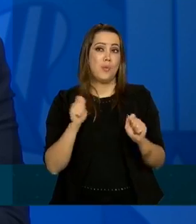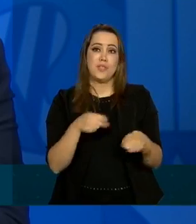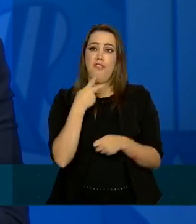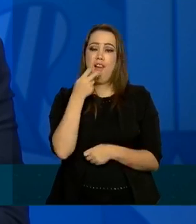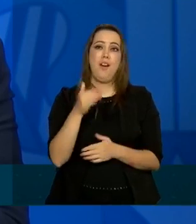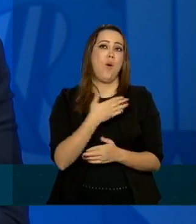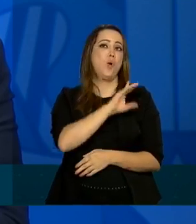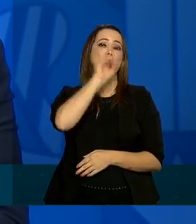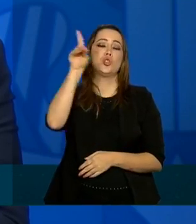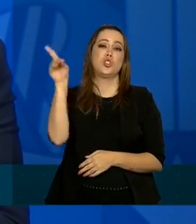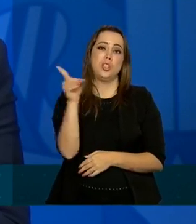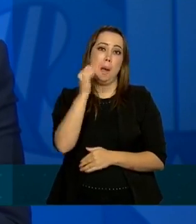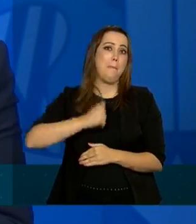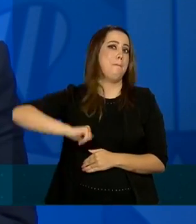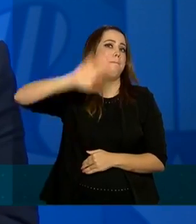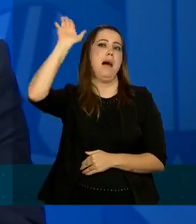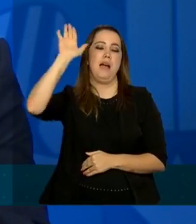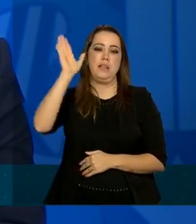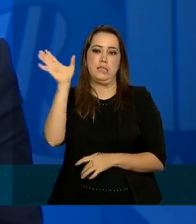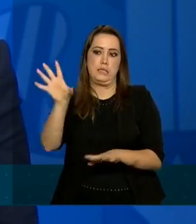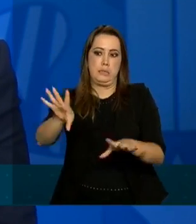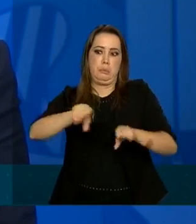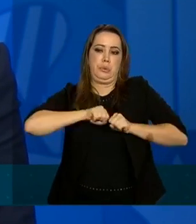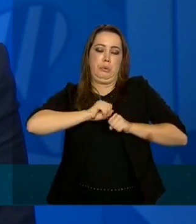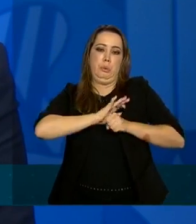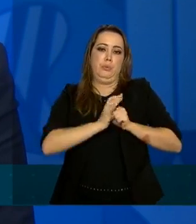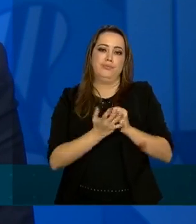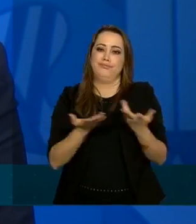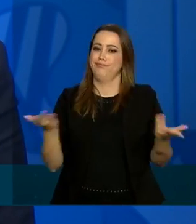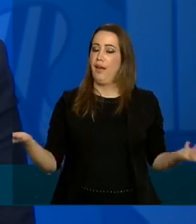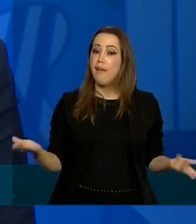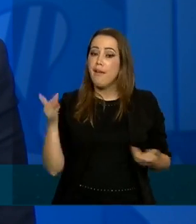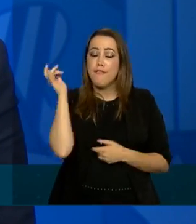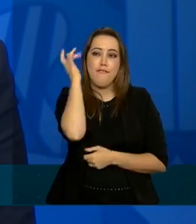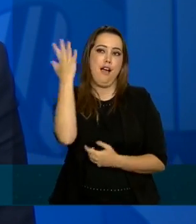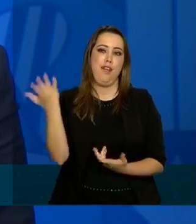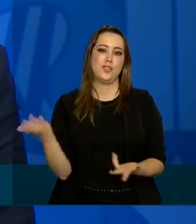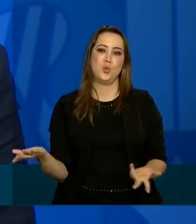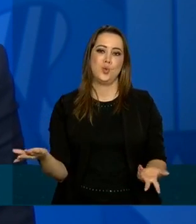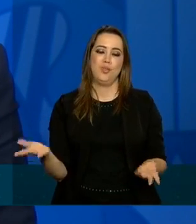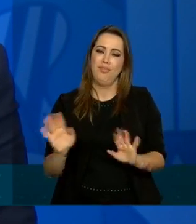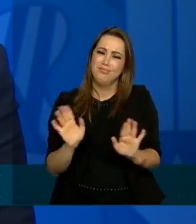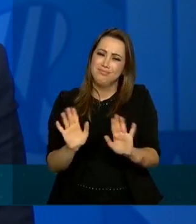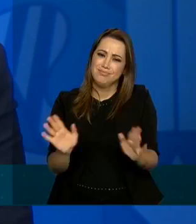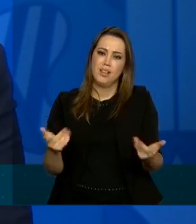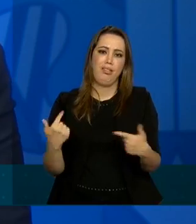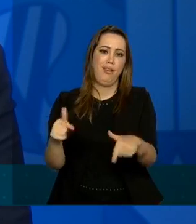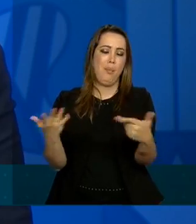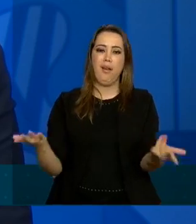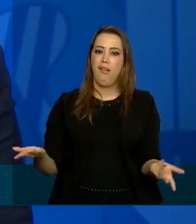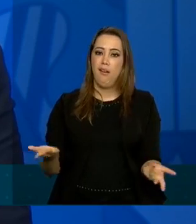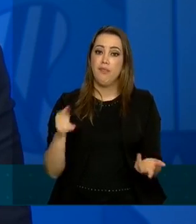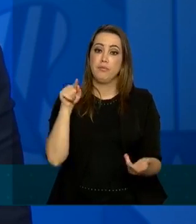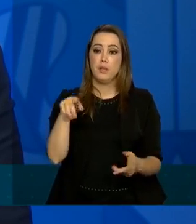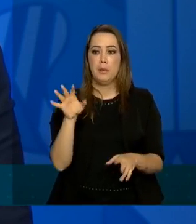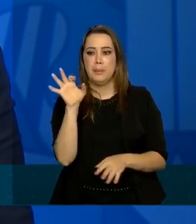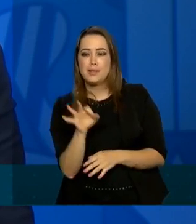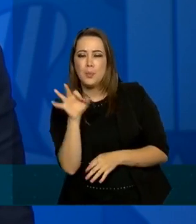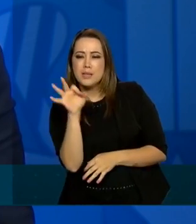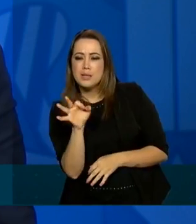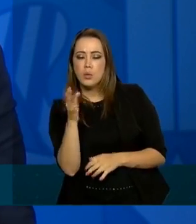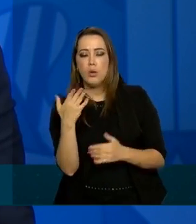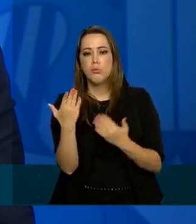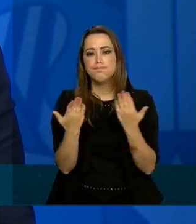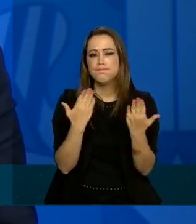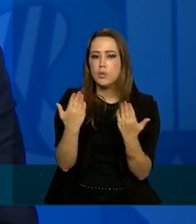quando vai ser o pico seria fácil agir mas essas estimativas são